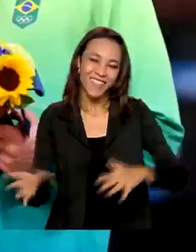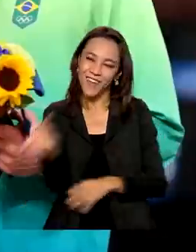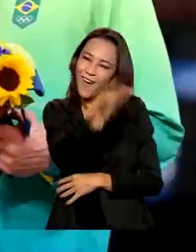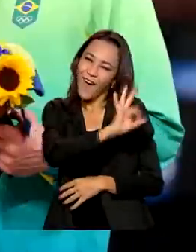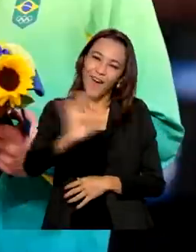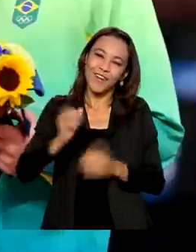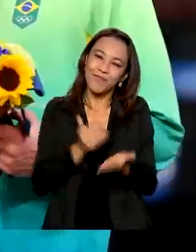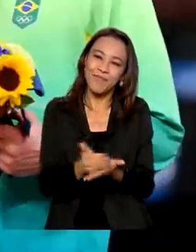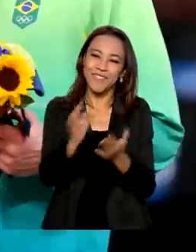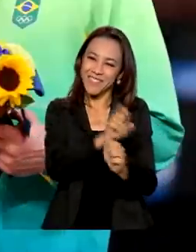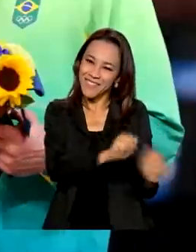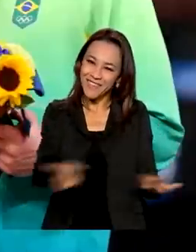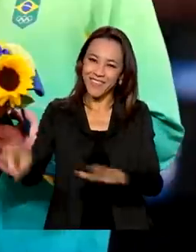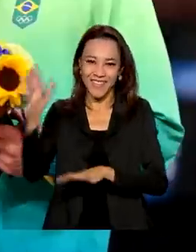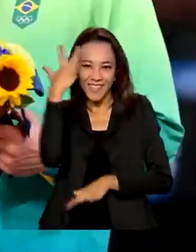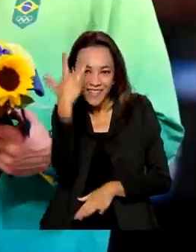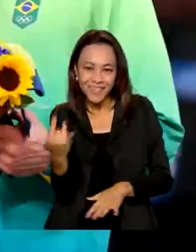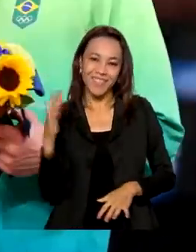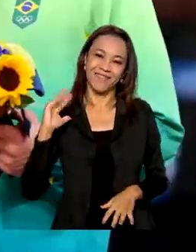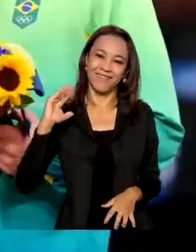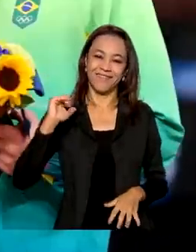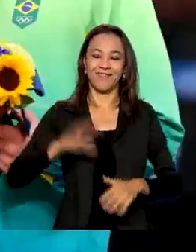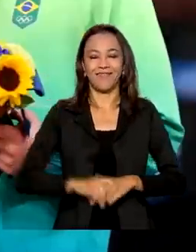início de semana para você e até amanhã.